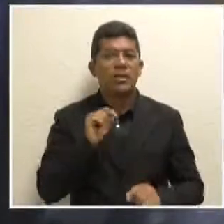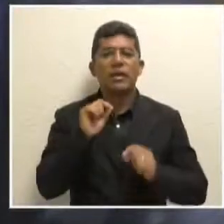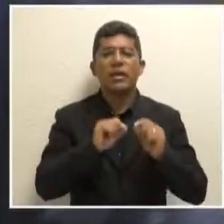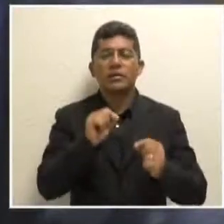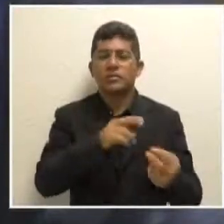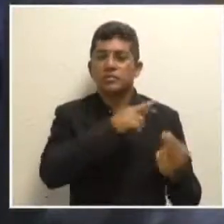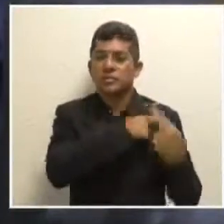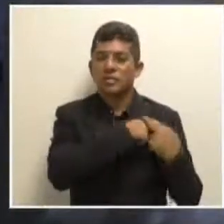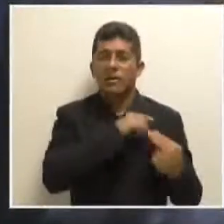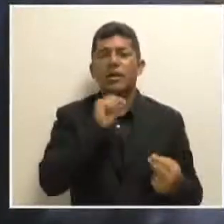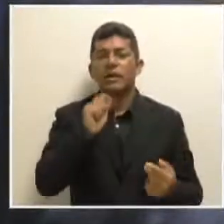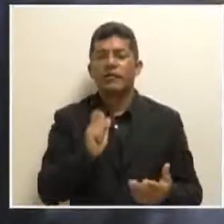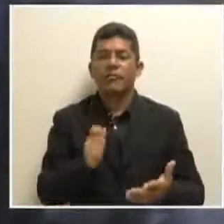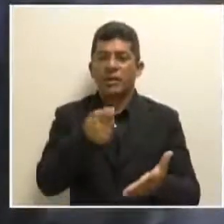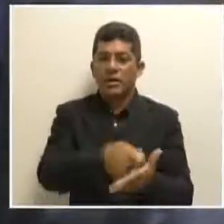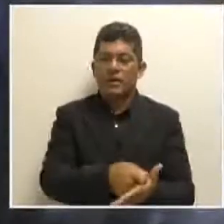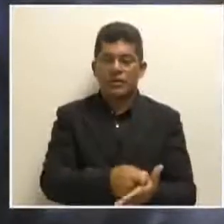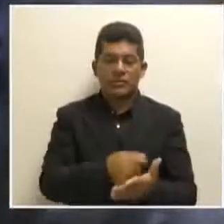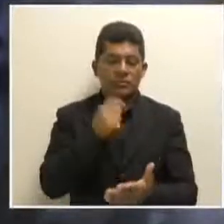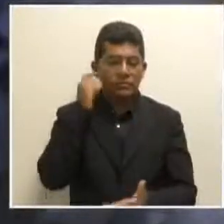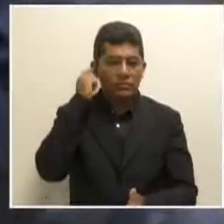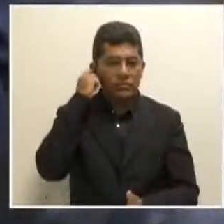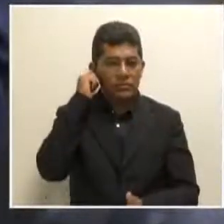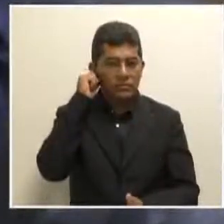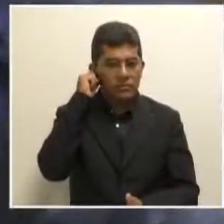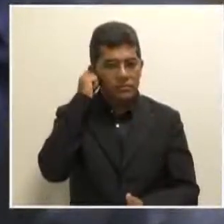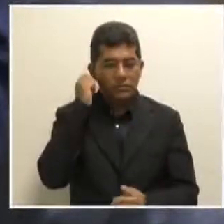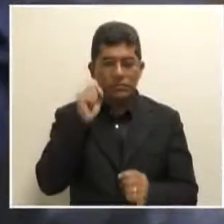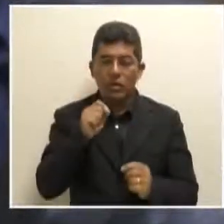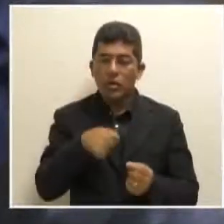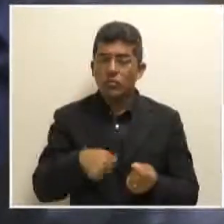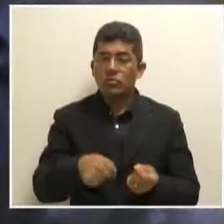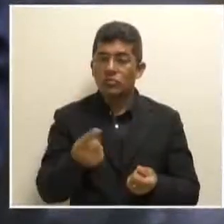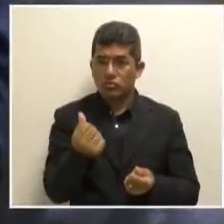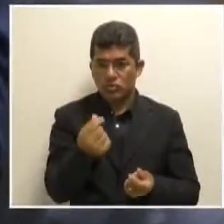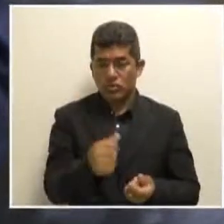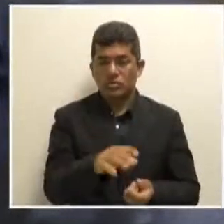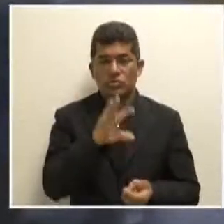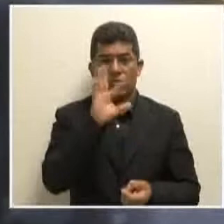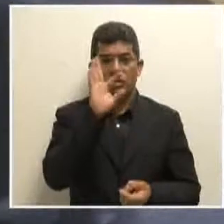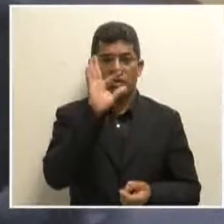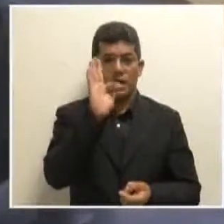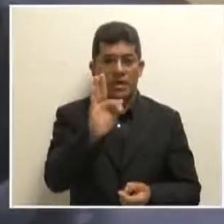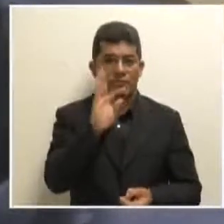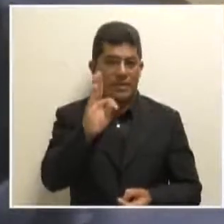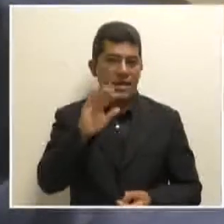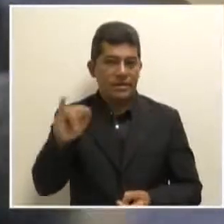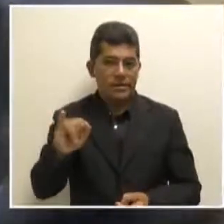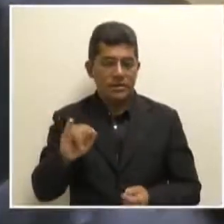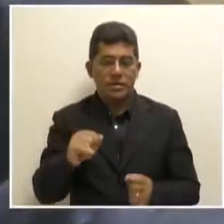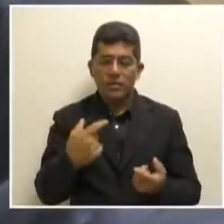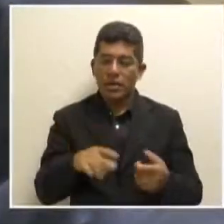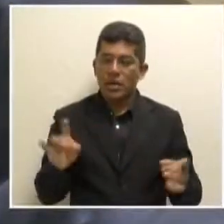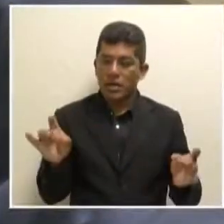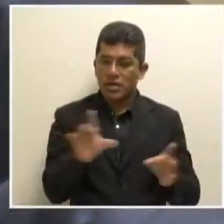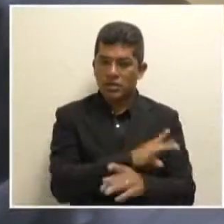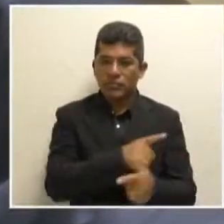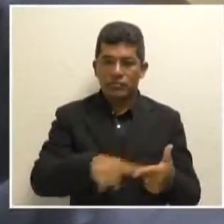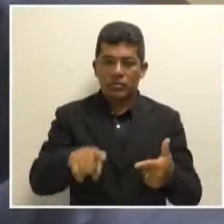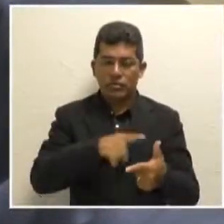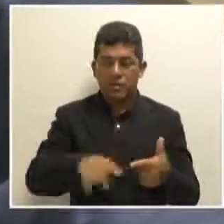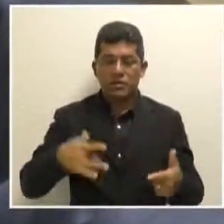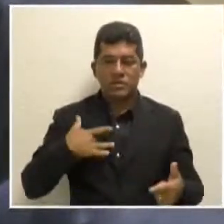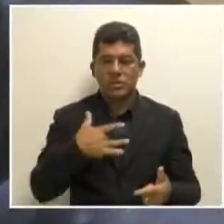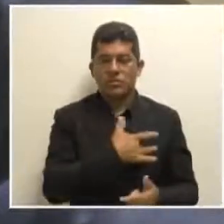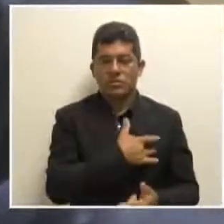estará sendo pago ou para quem virá ser pago os recursos do FTI para minimizar o problema da saúde pública